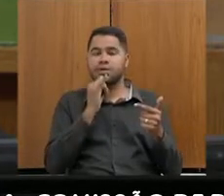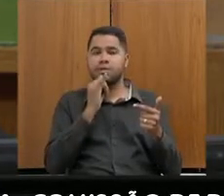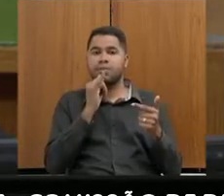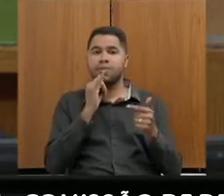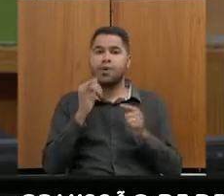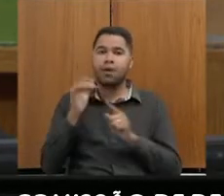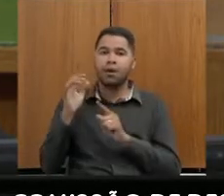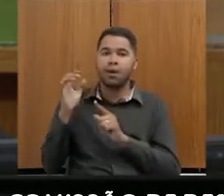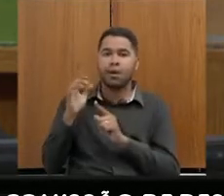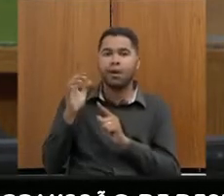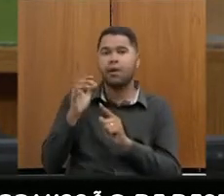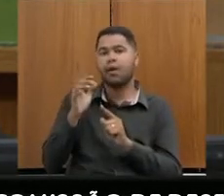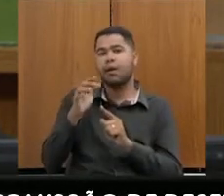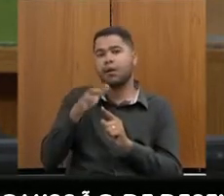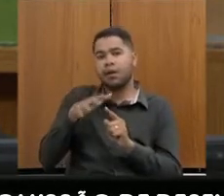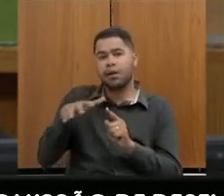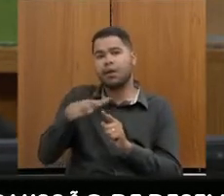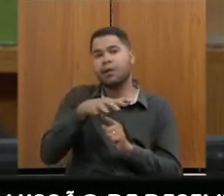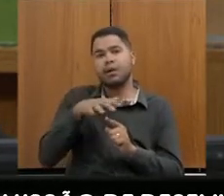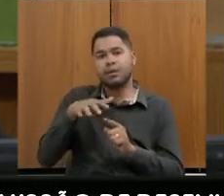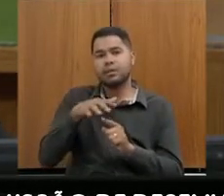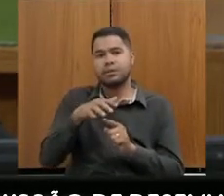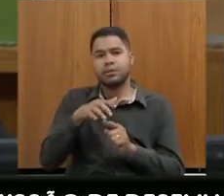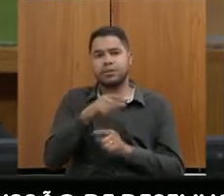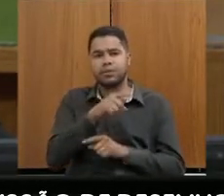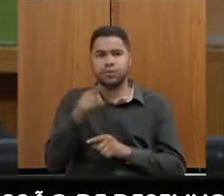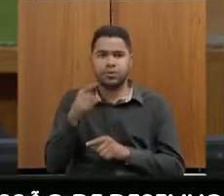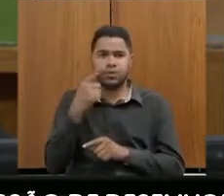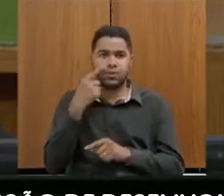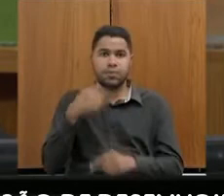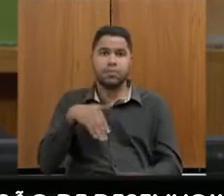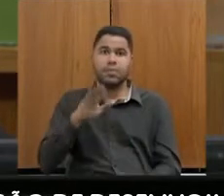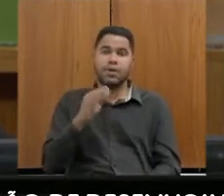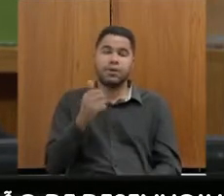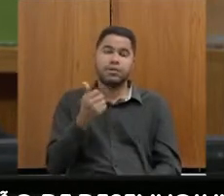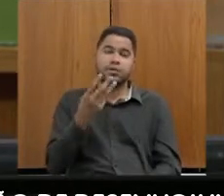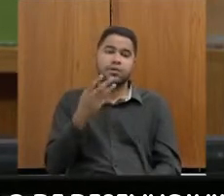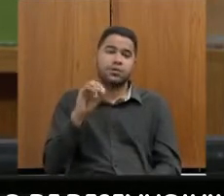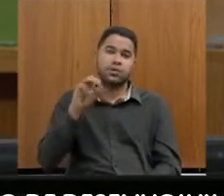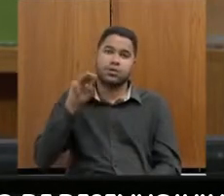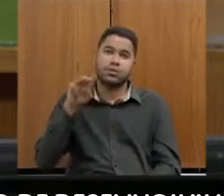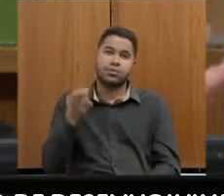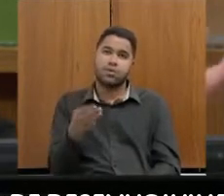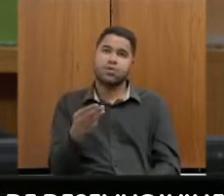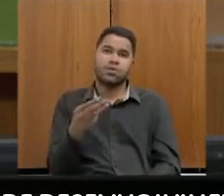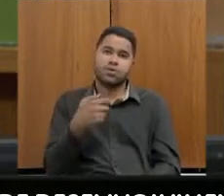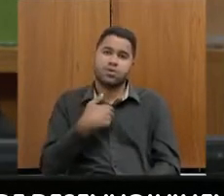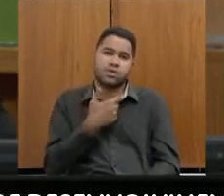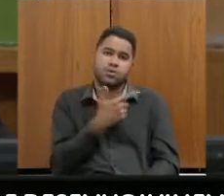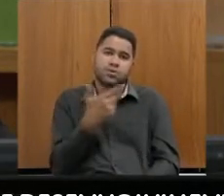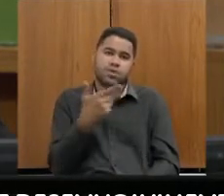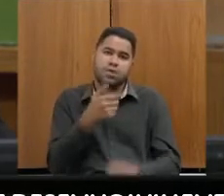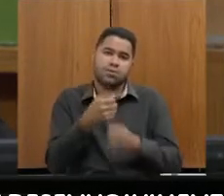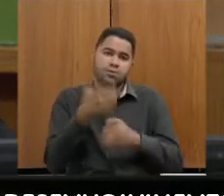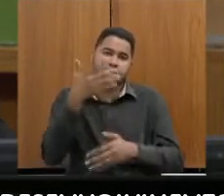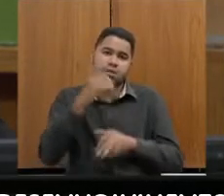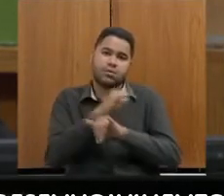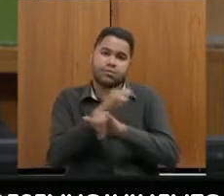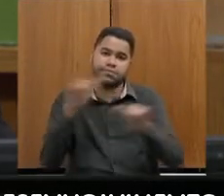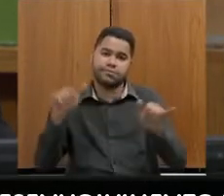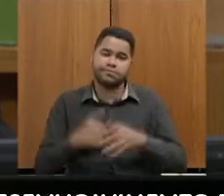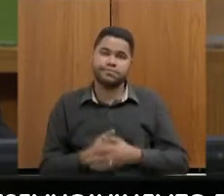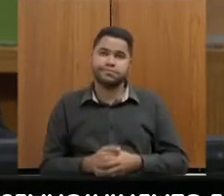alienação desse laboratório que o Estado investiu, como a senhora colocou, mais de 130 milhões de reais. Eu não tenho aqui dados para conseguir informá-la